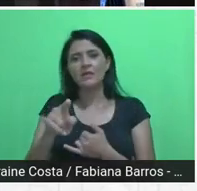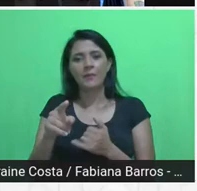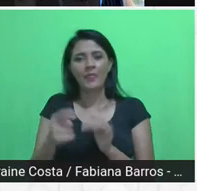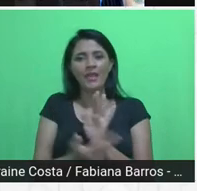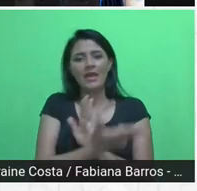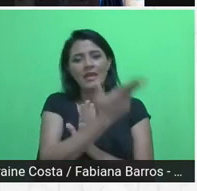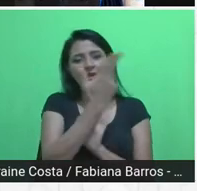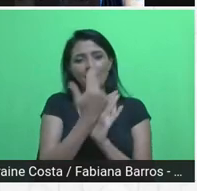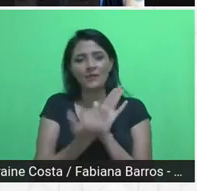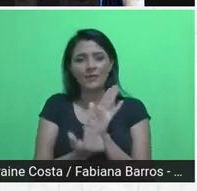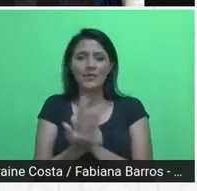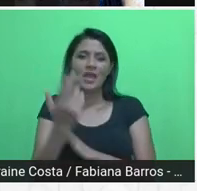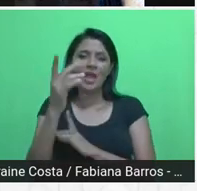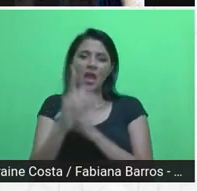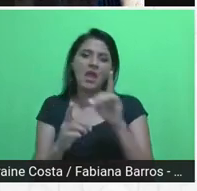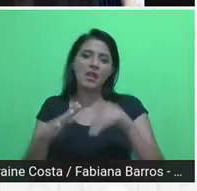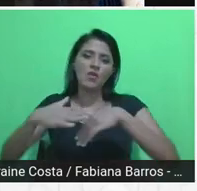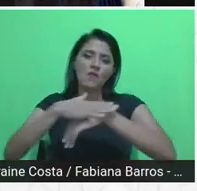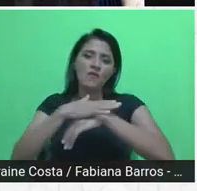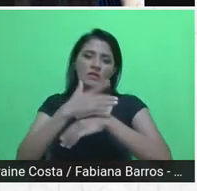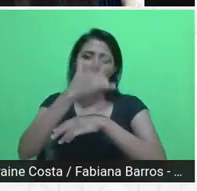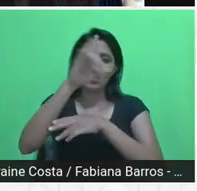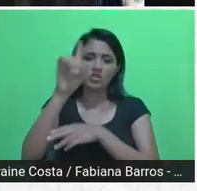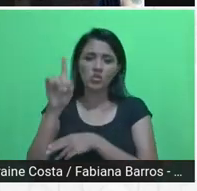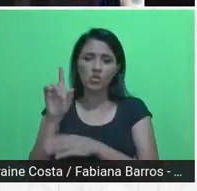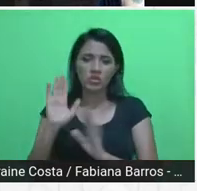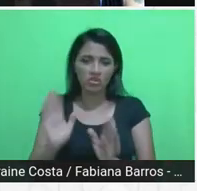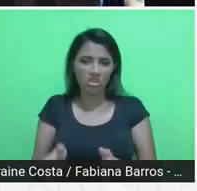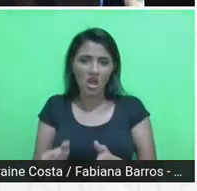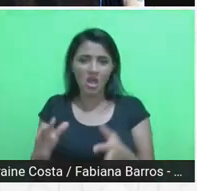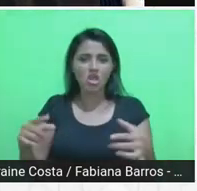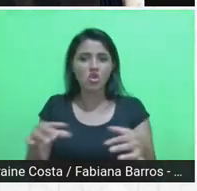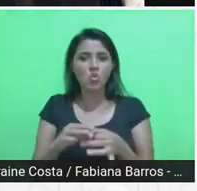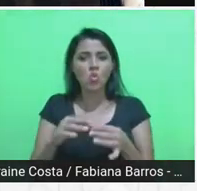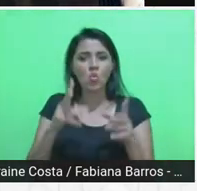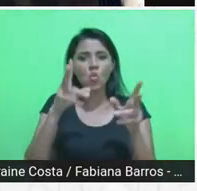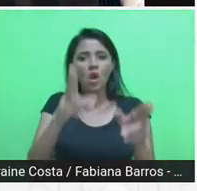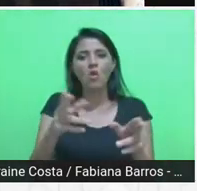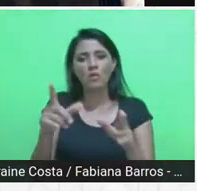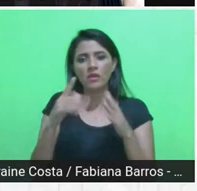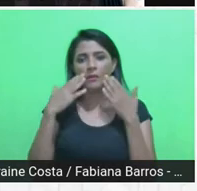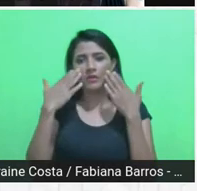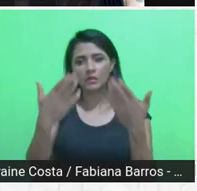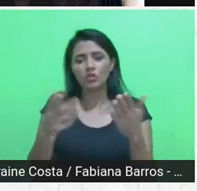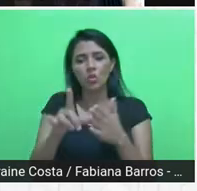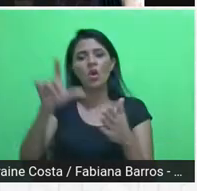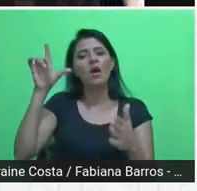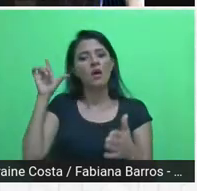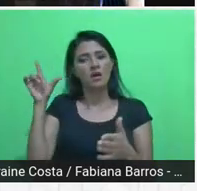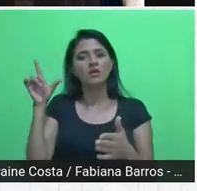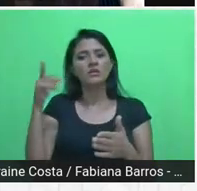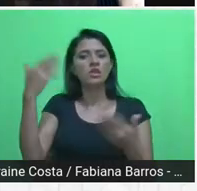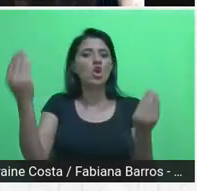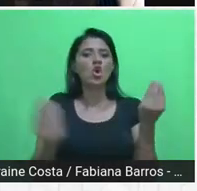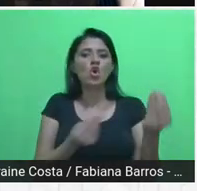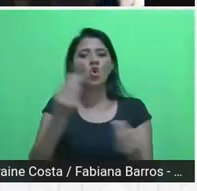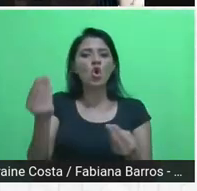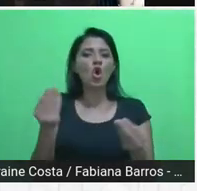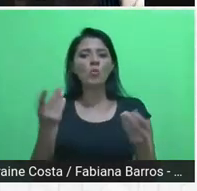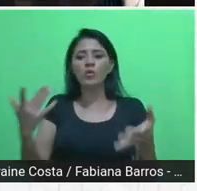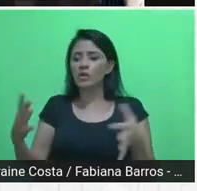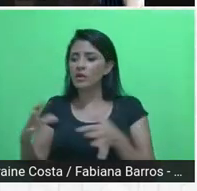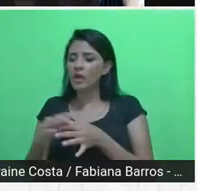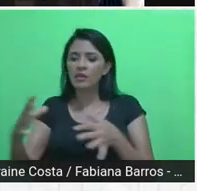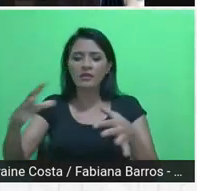ela dialoga com aquelas outras que você apresentou anteriormente, né, como que o território dialoga integrado com